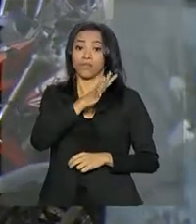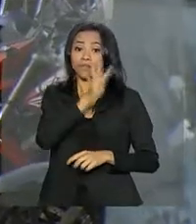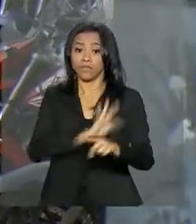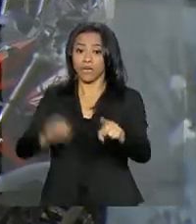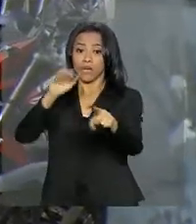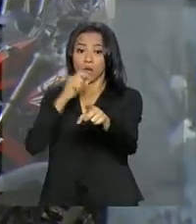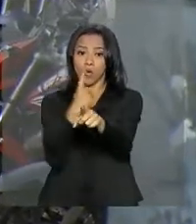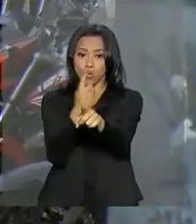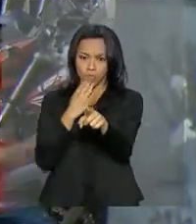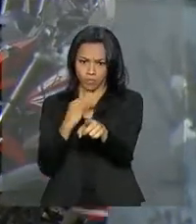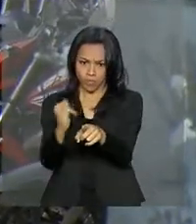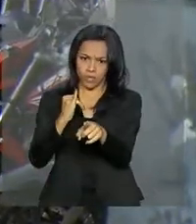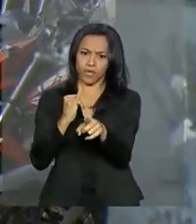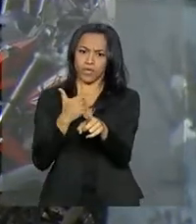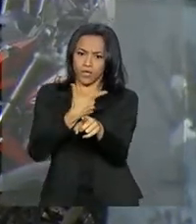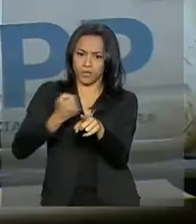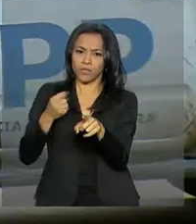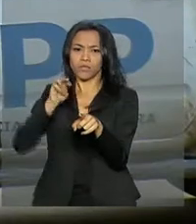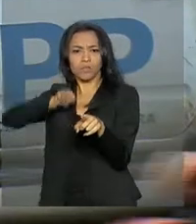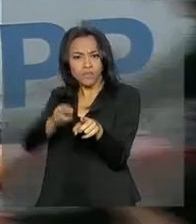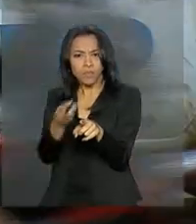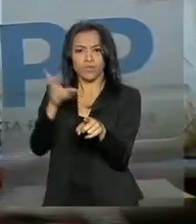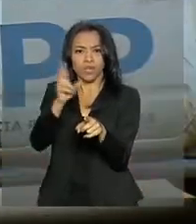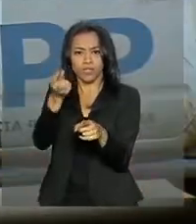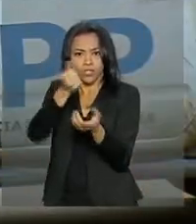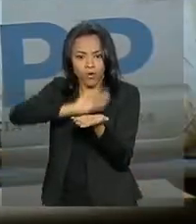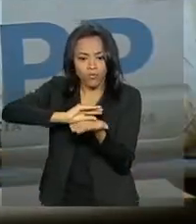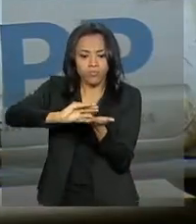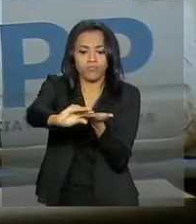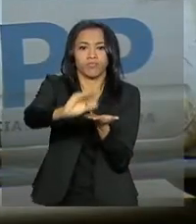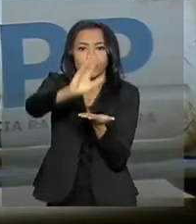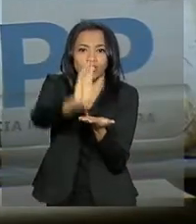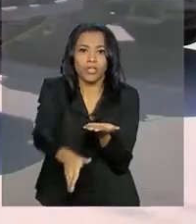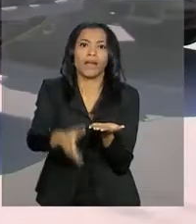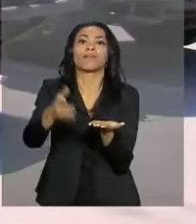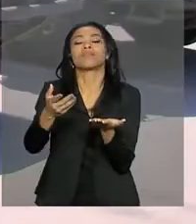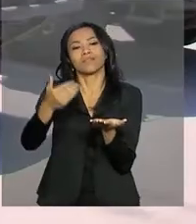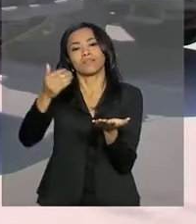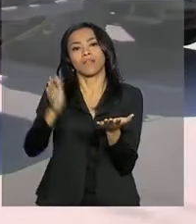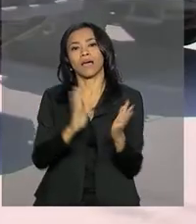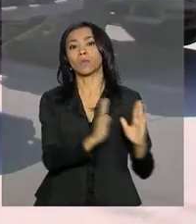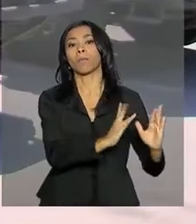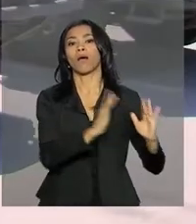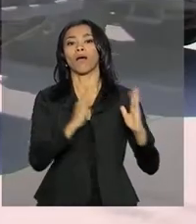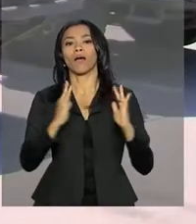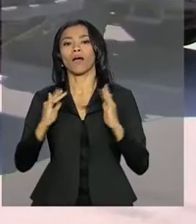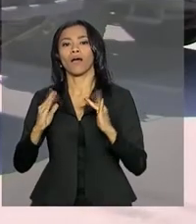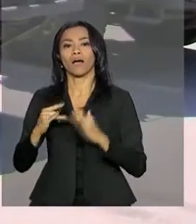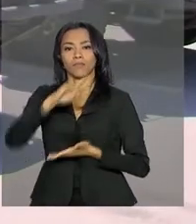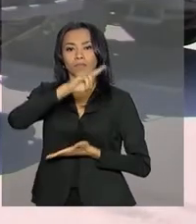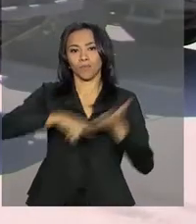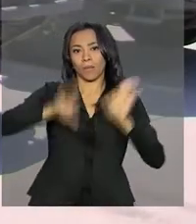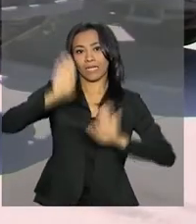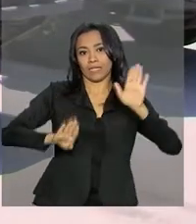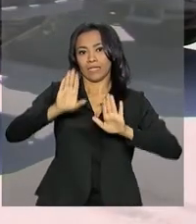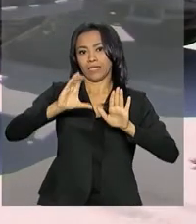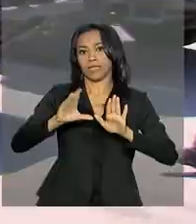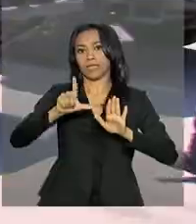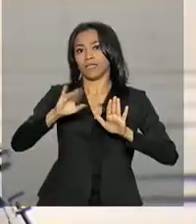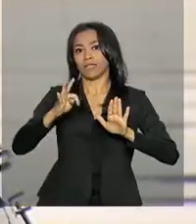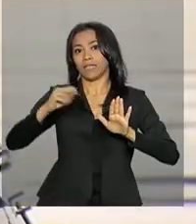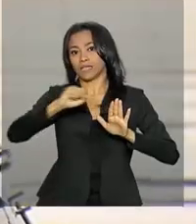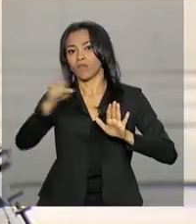de reais. Quase metade desses recursos já está em processo de licitação. Entre os itens que estão sendo comprados estão